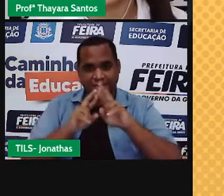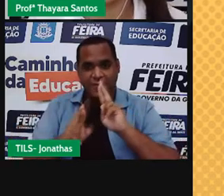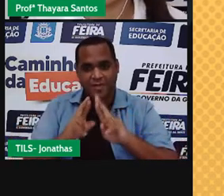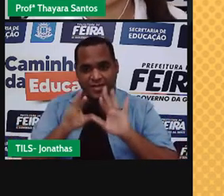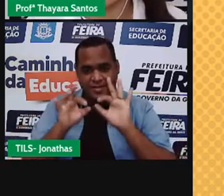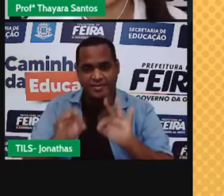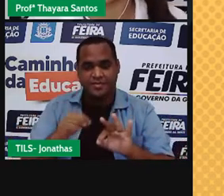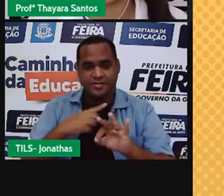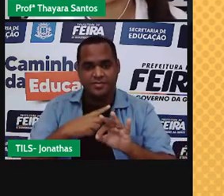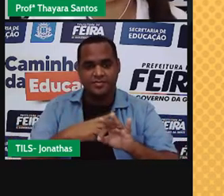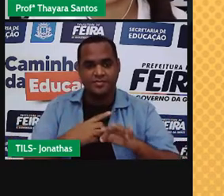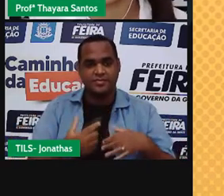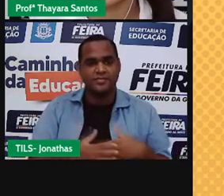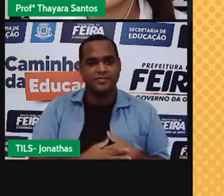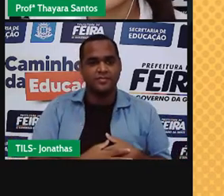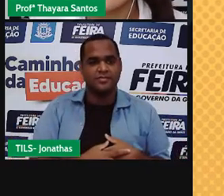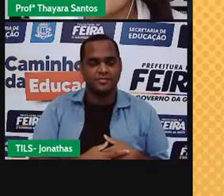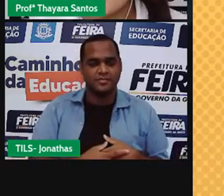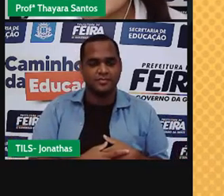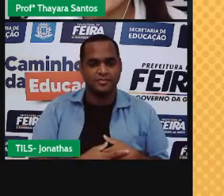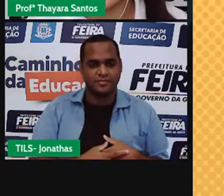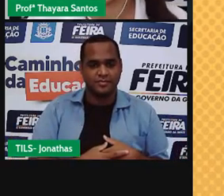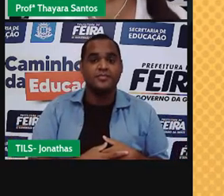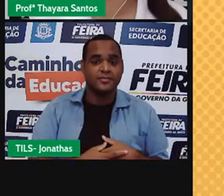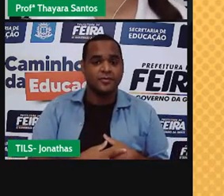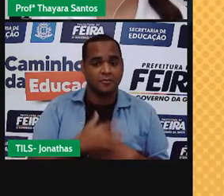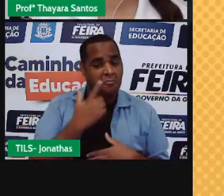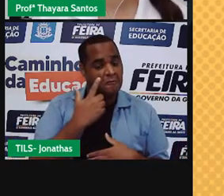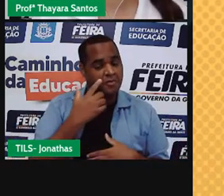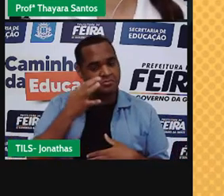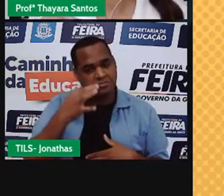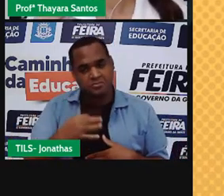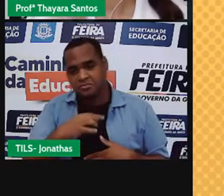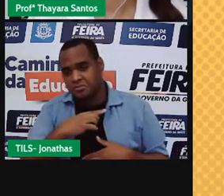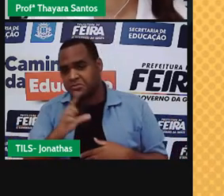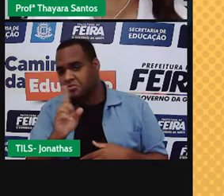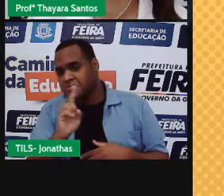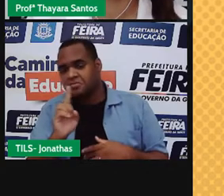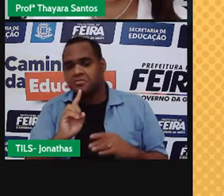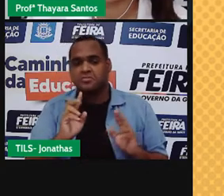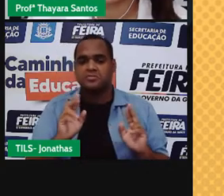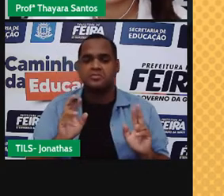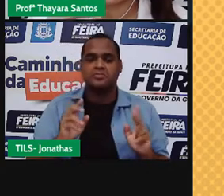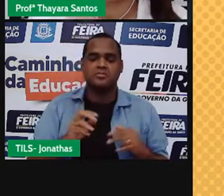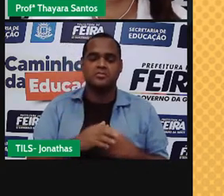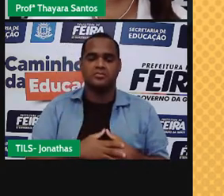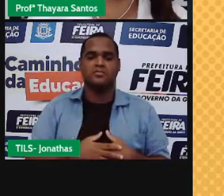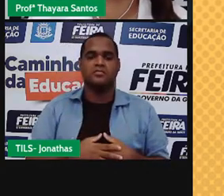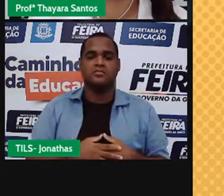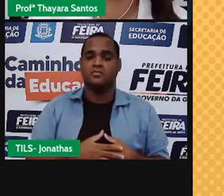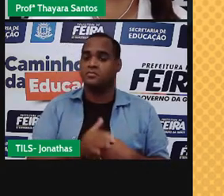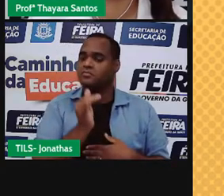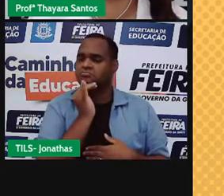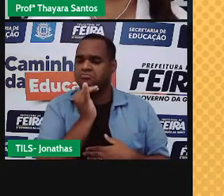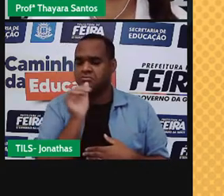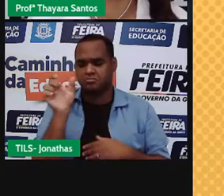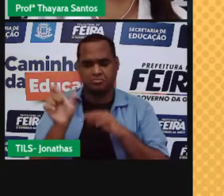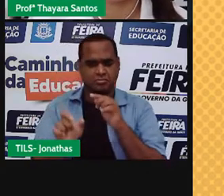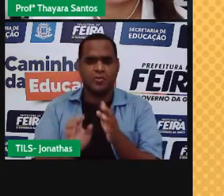voltar aqui para ver se vocês acertaram, tá? Eu tenho um exemplo que ele é muito